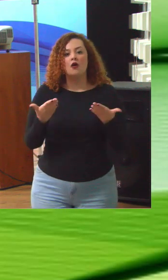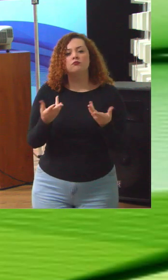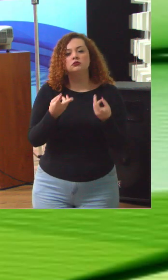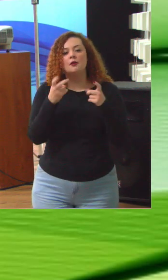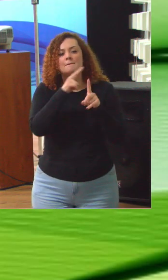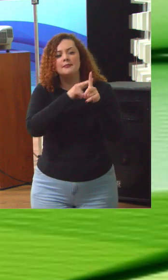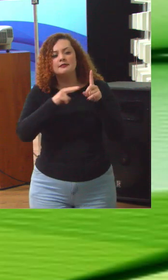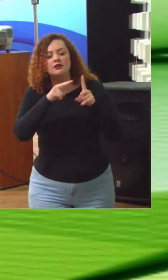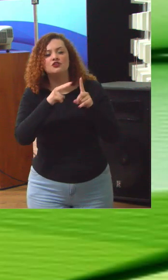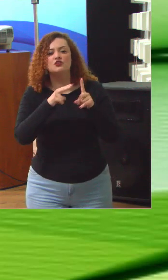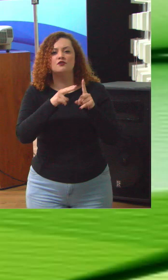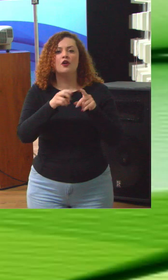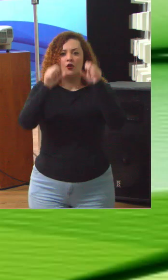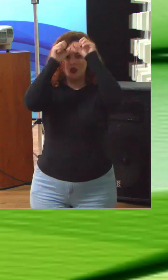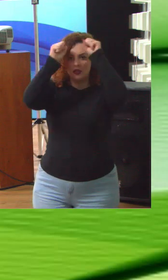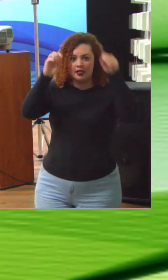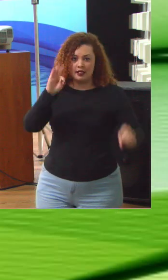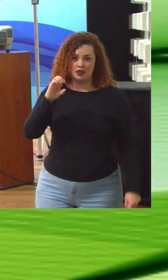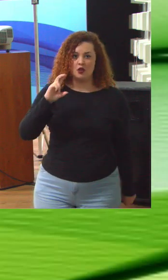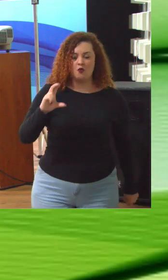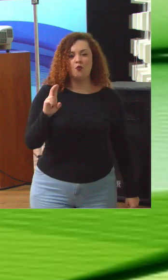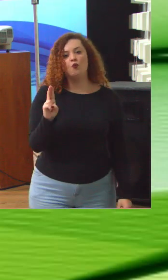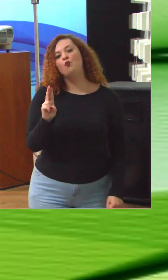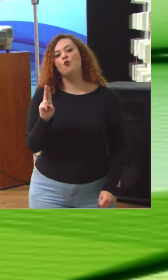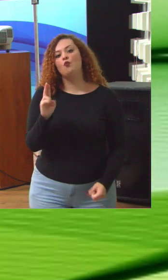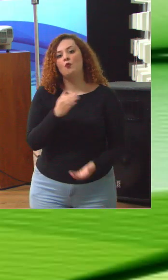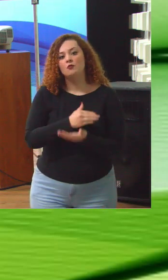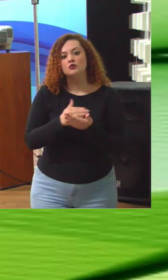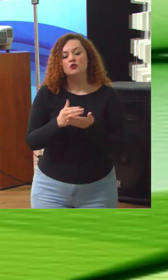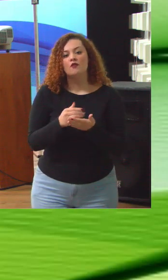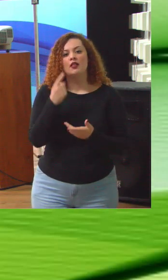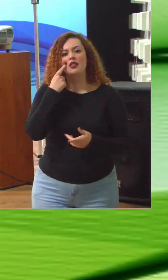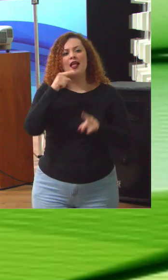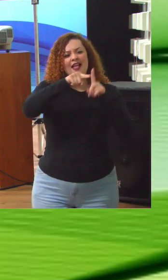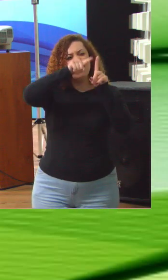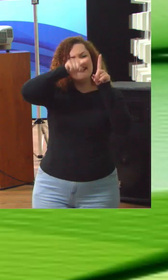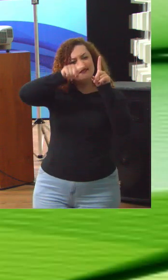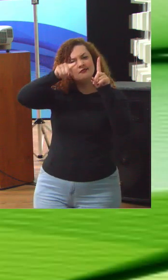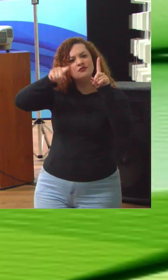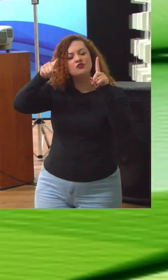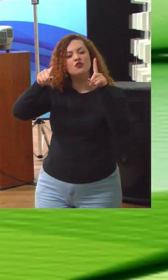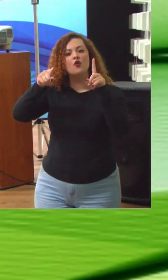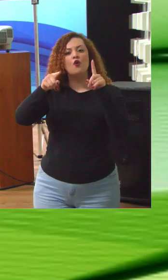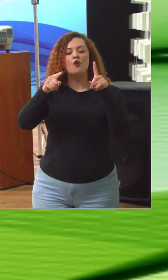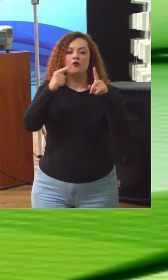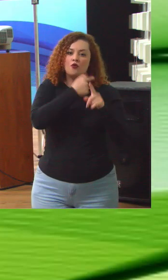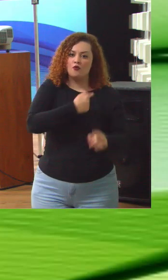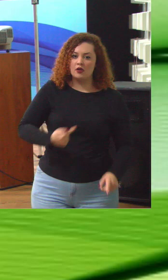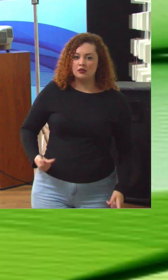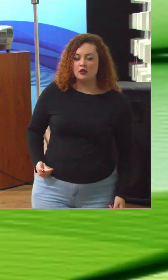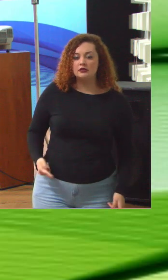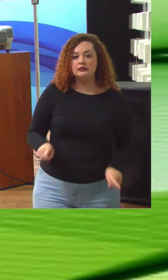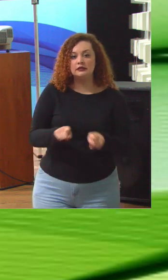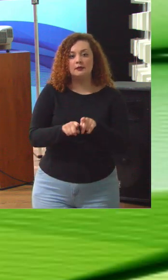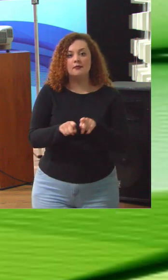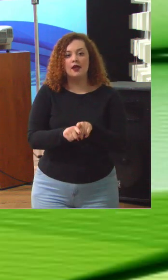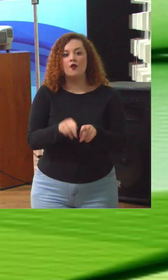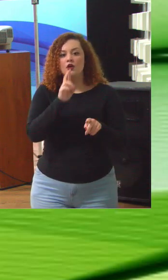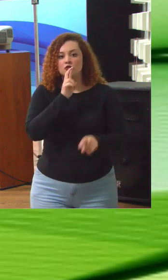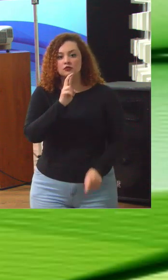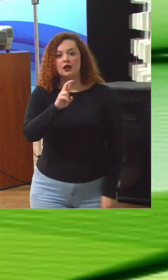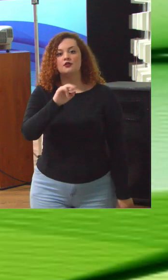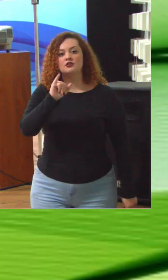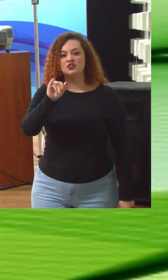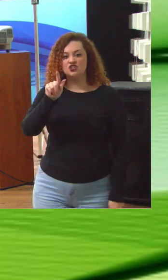o Tribunal de Contas tem adotado, vamos ter uma ideia do que é o índice de gestão e governança, e também os resultados do